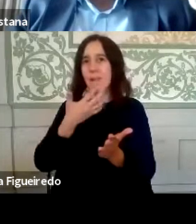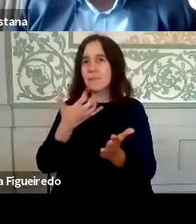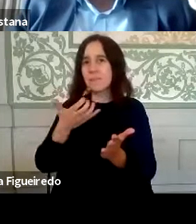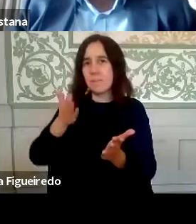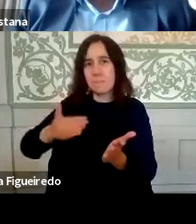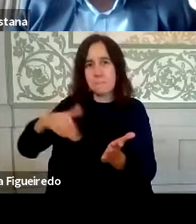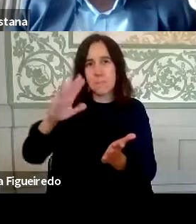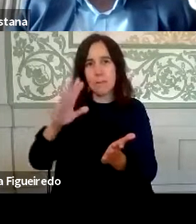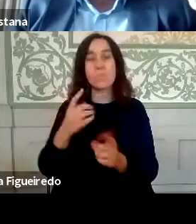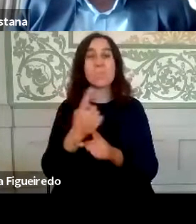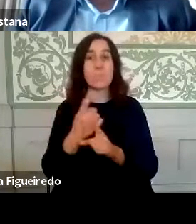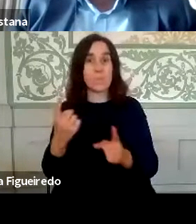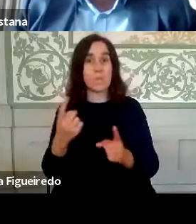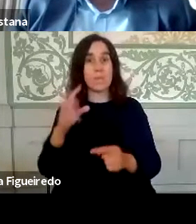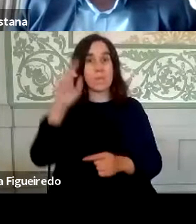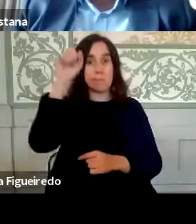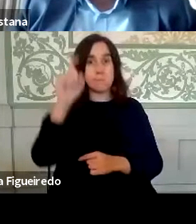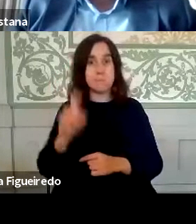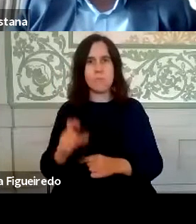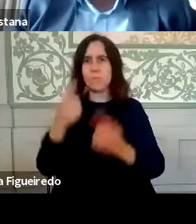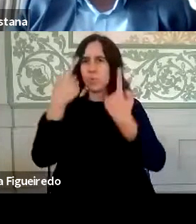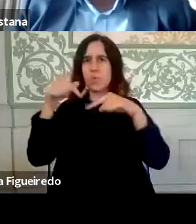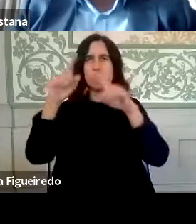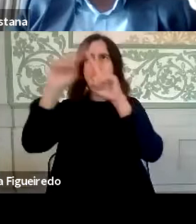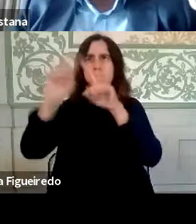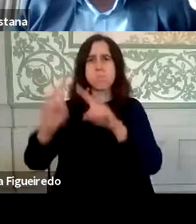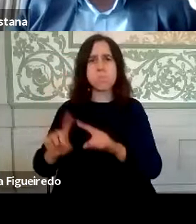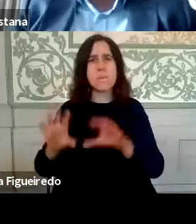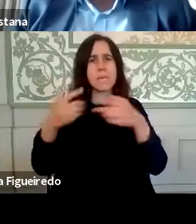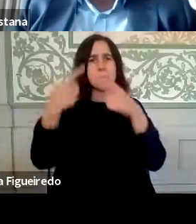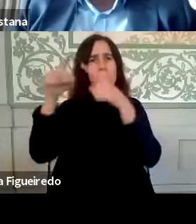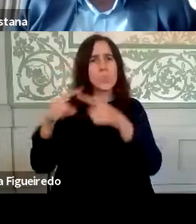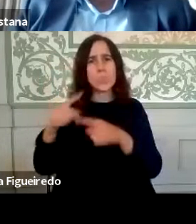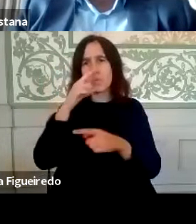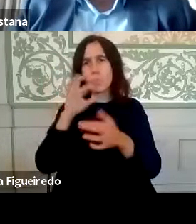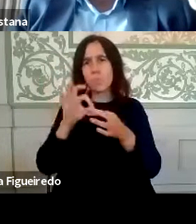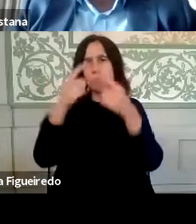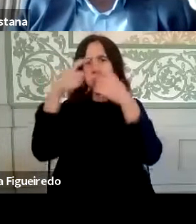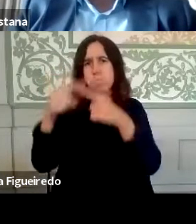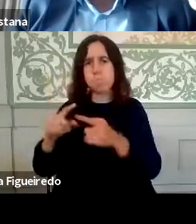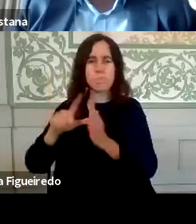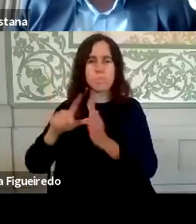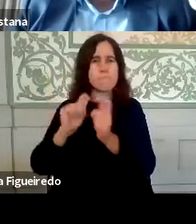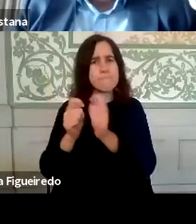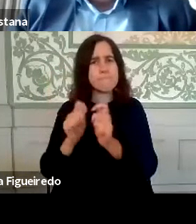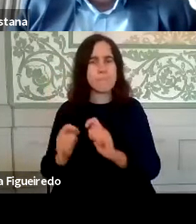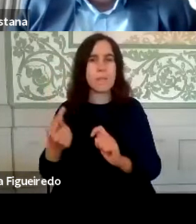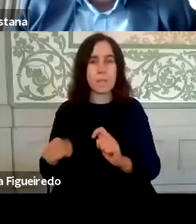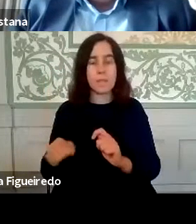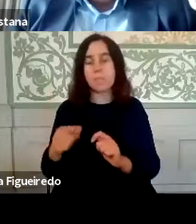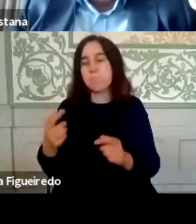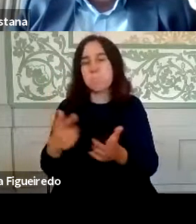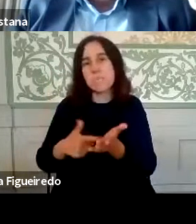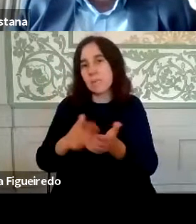porque temos durante o dia várias reuniões com as várias equipas ou com os vários colaboradores para realizar projetos, para realizar aquilo que for necessário,